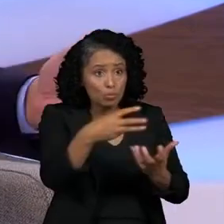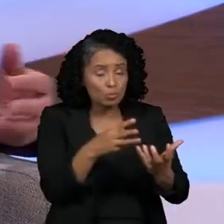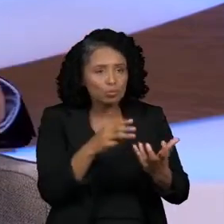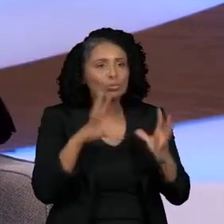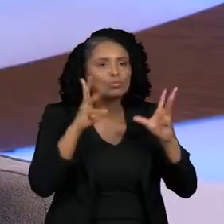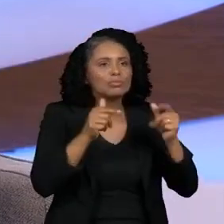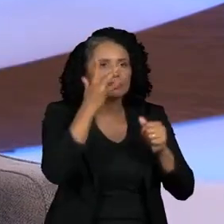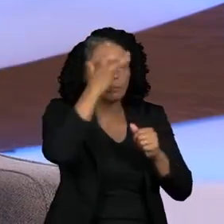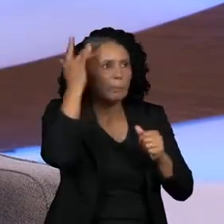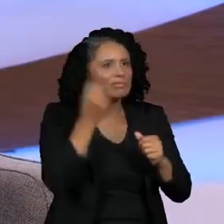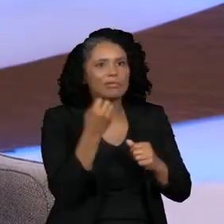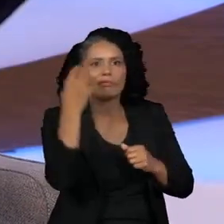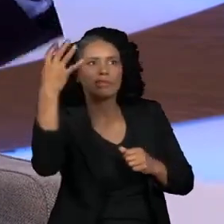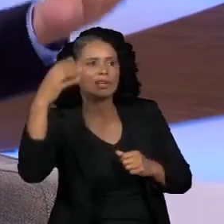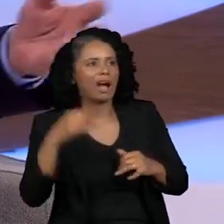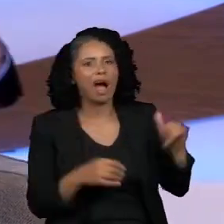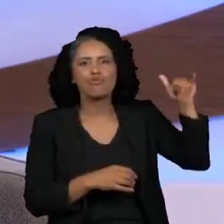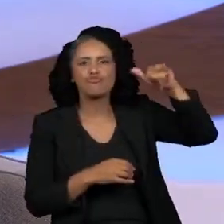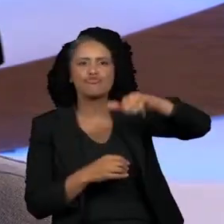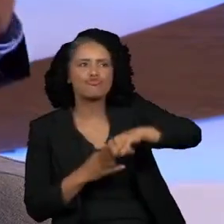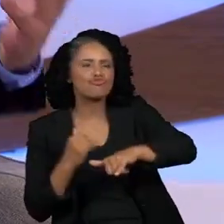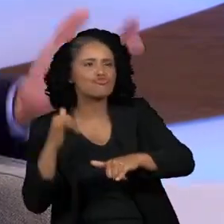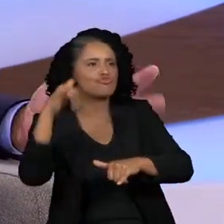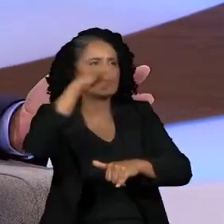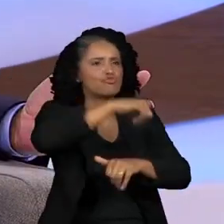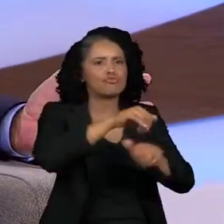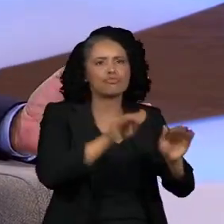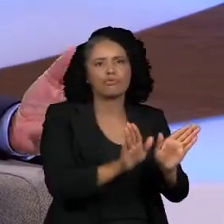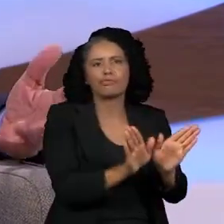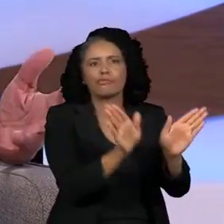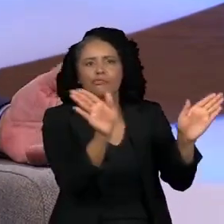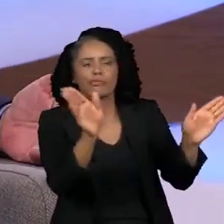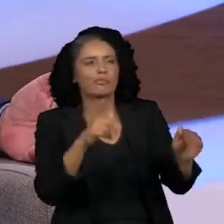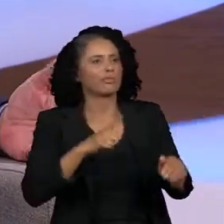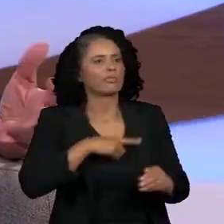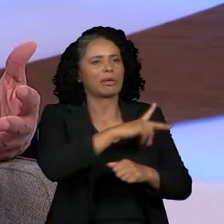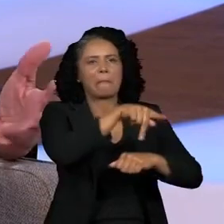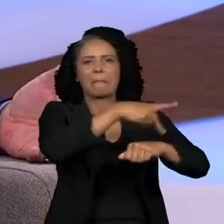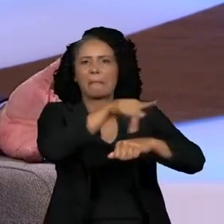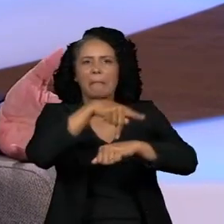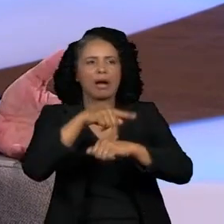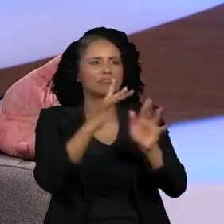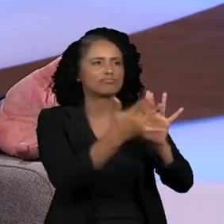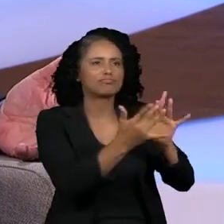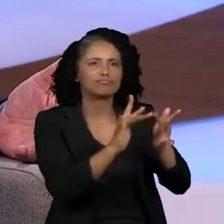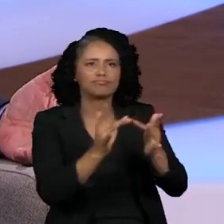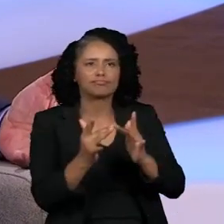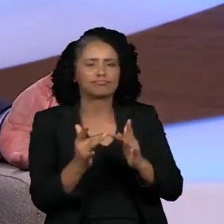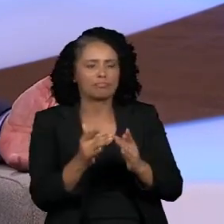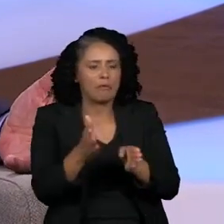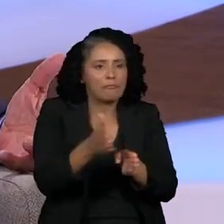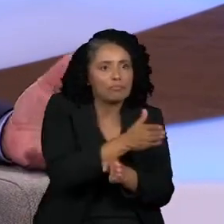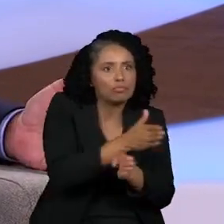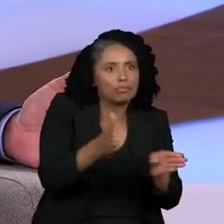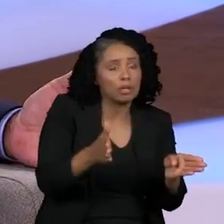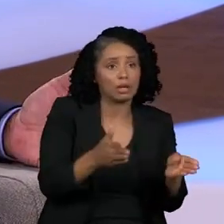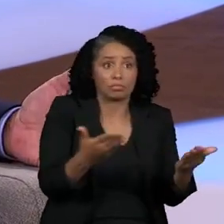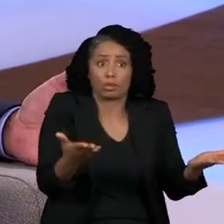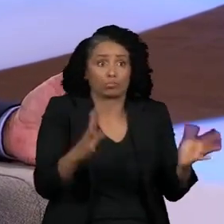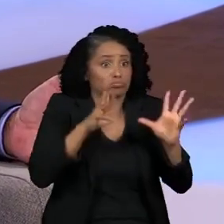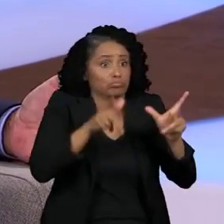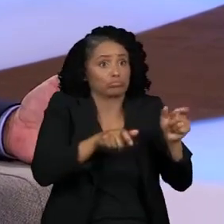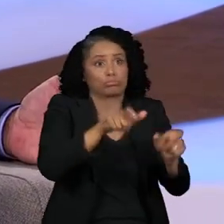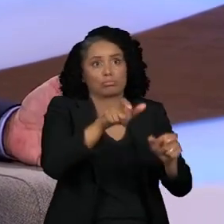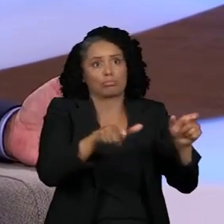imigrante, tem avião, as conexões do mundo são outras. Então você não pode imaginar que o